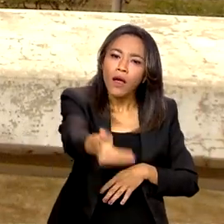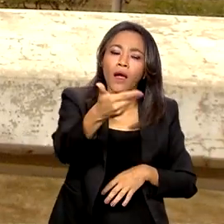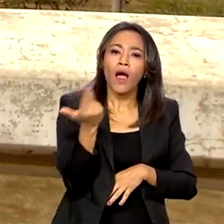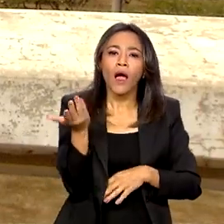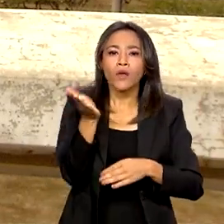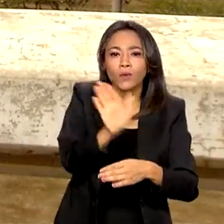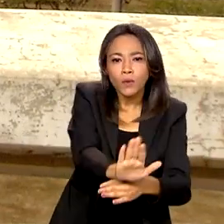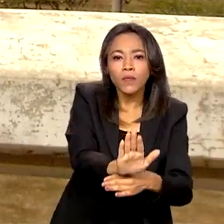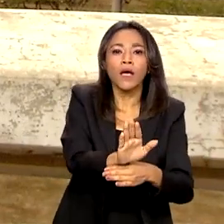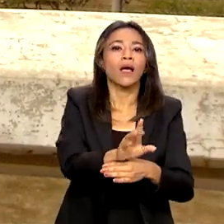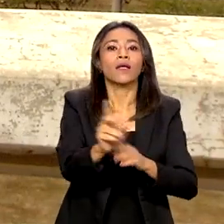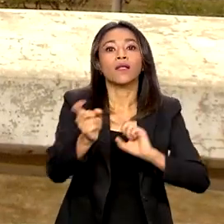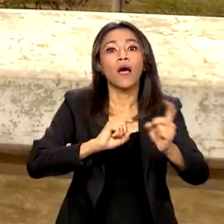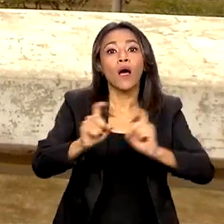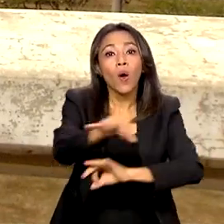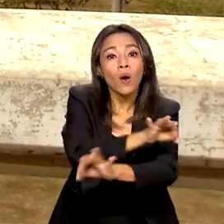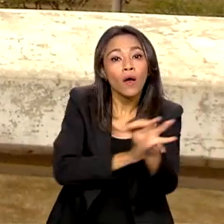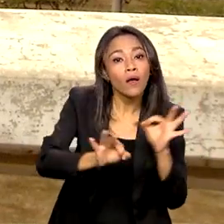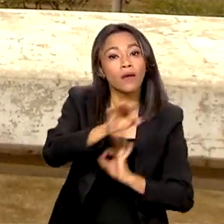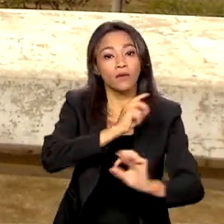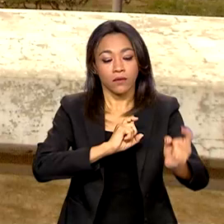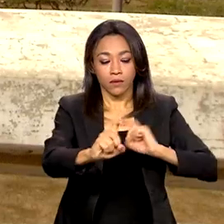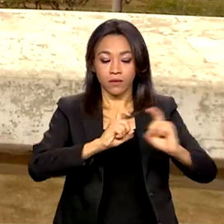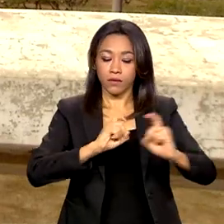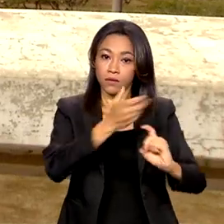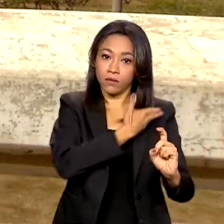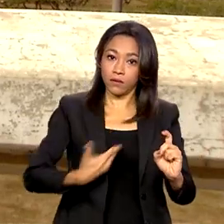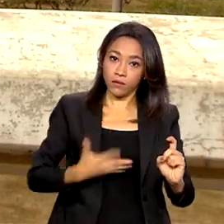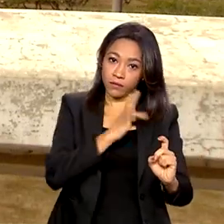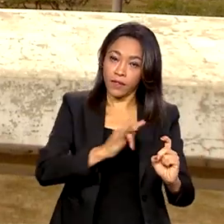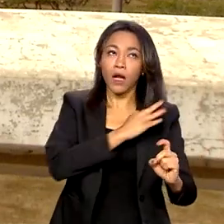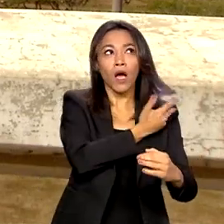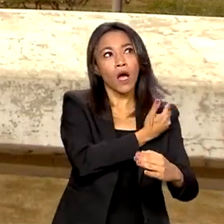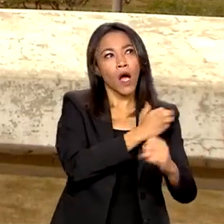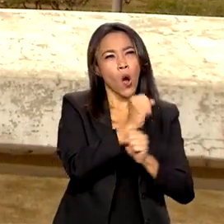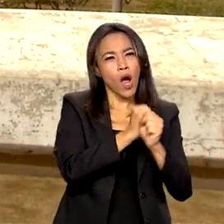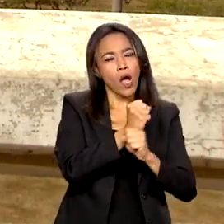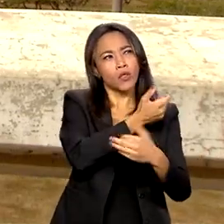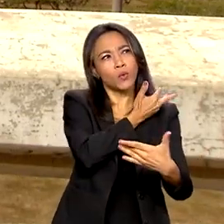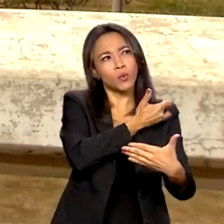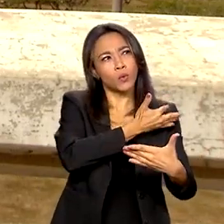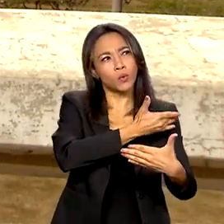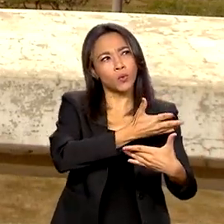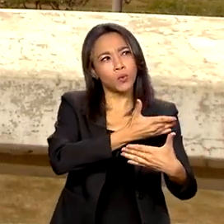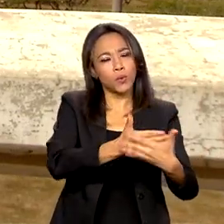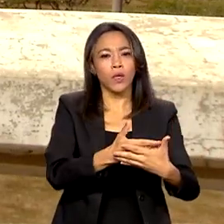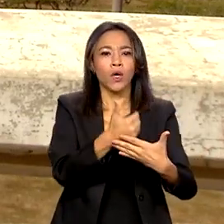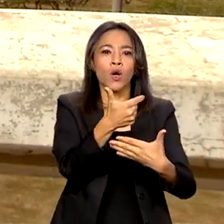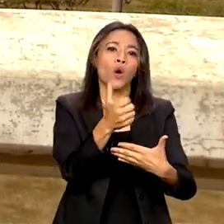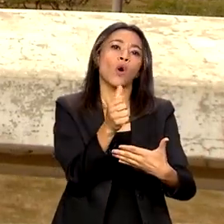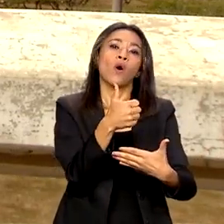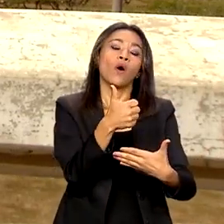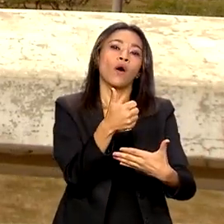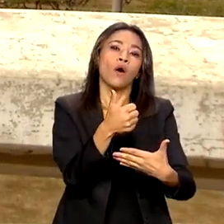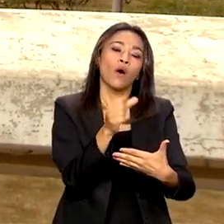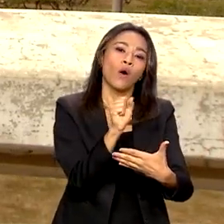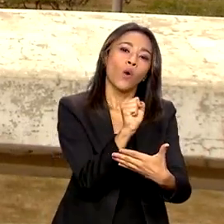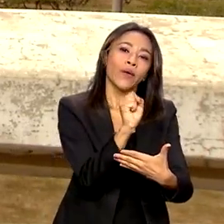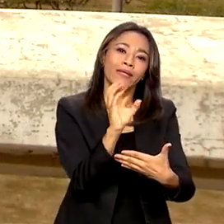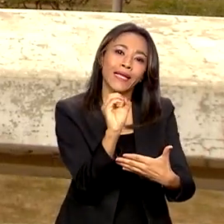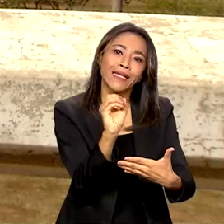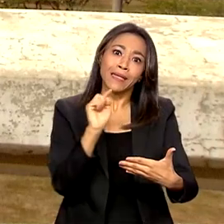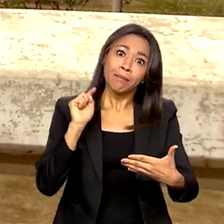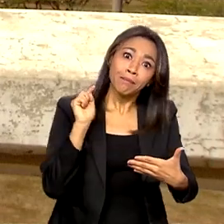reconstrução da administração pública federal. Ao longo dos anos, a soma é de 80 mil servidores a